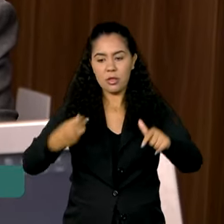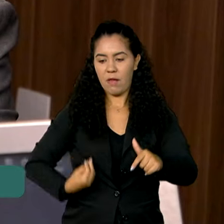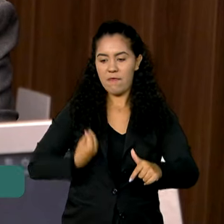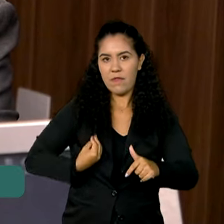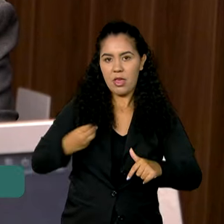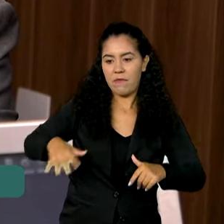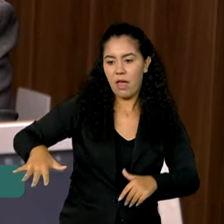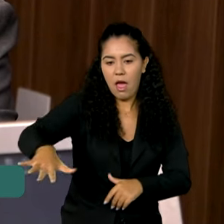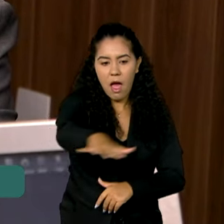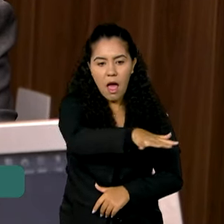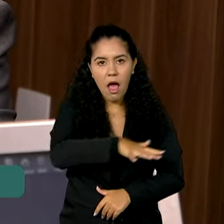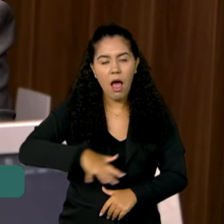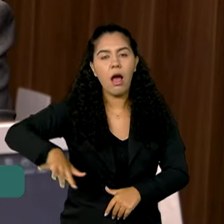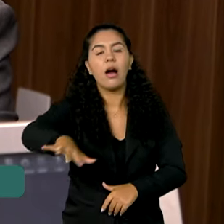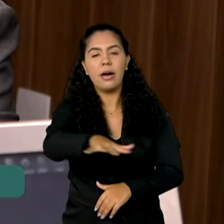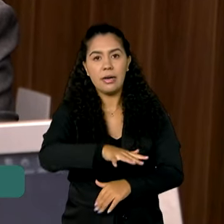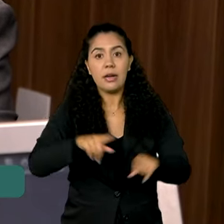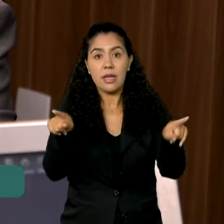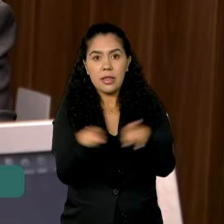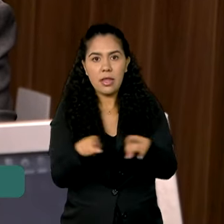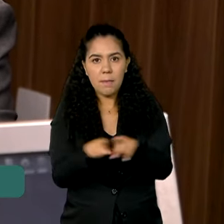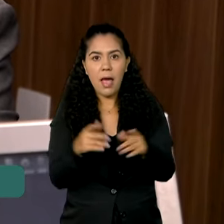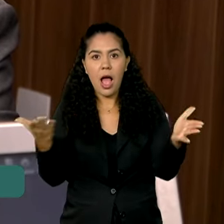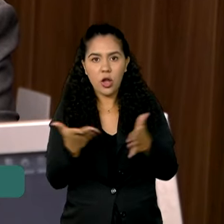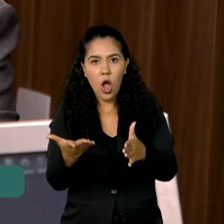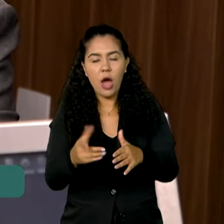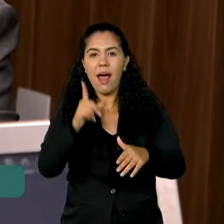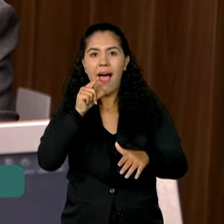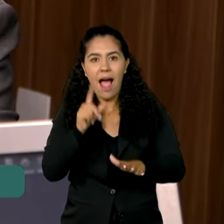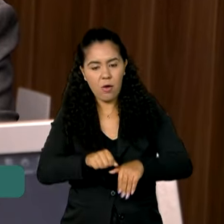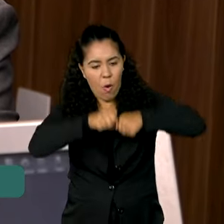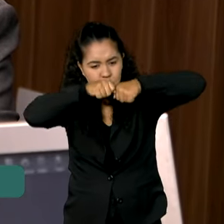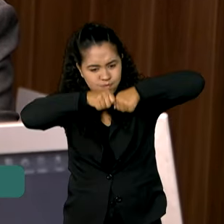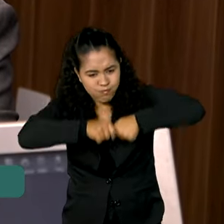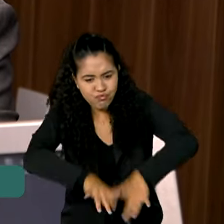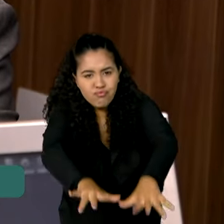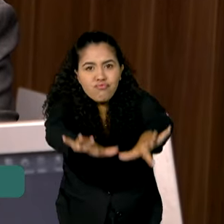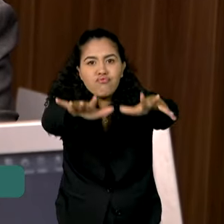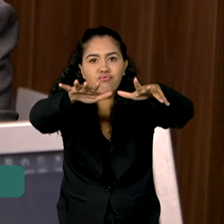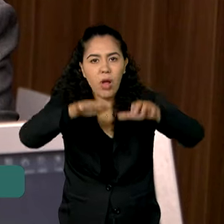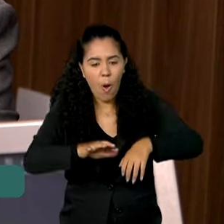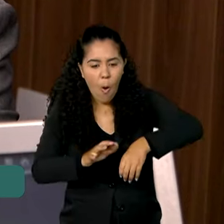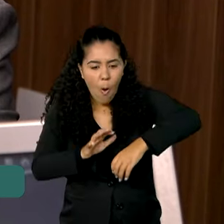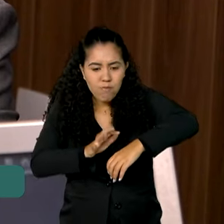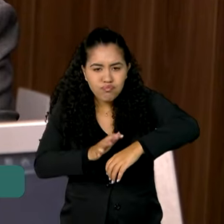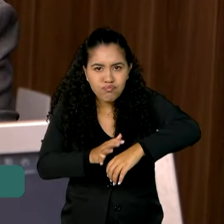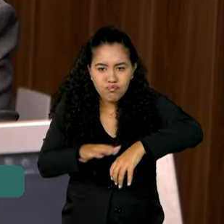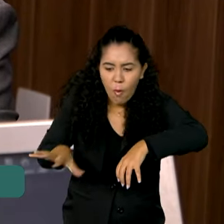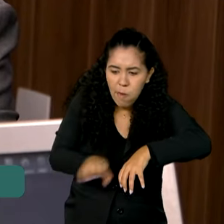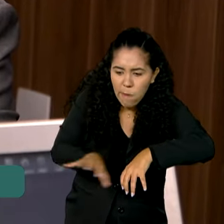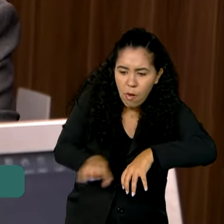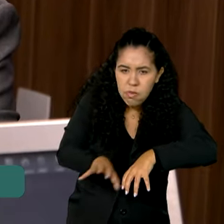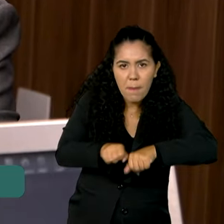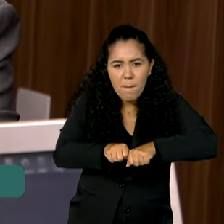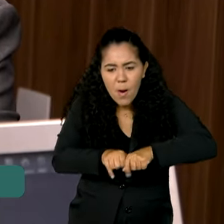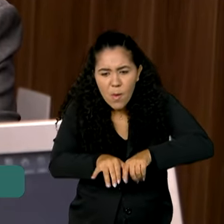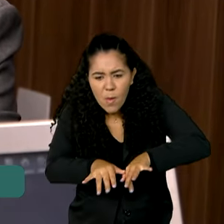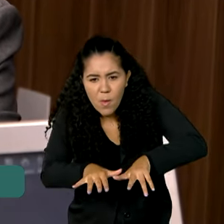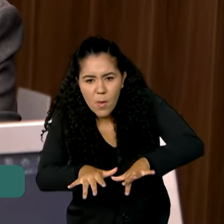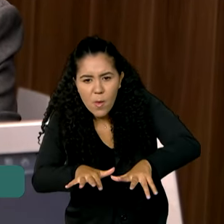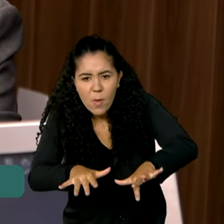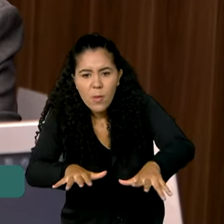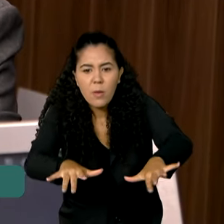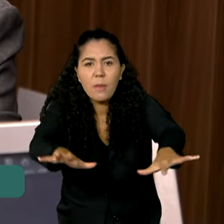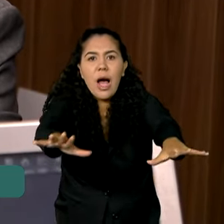E com a duplicação do bombeamento do eixo norte, que tem 270 quilômetros de extensão, a gente vai